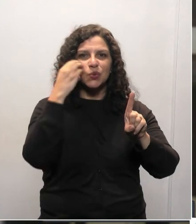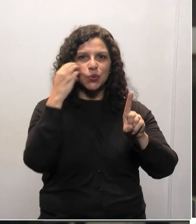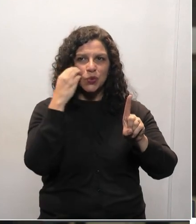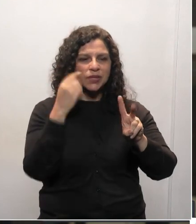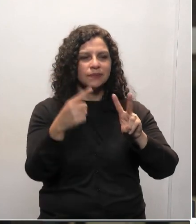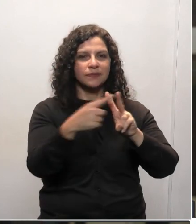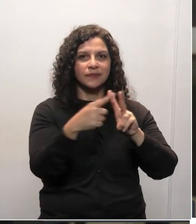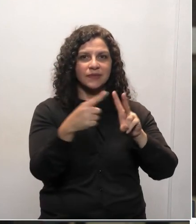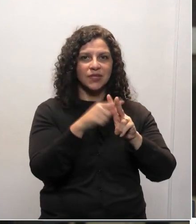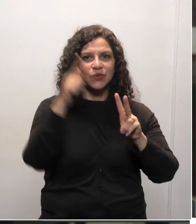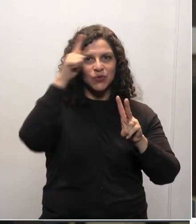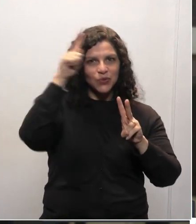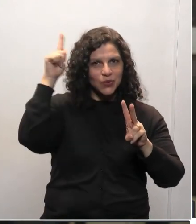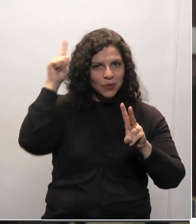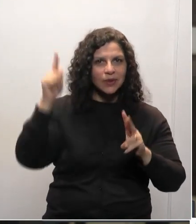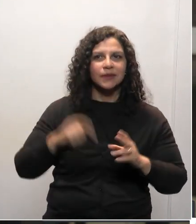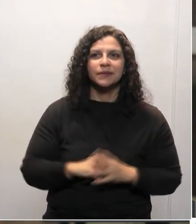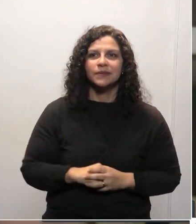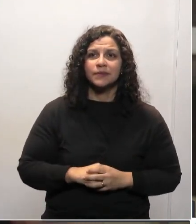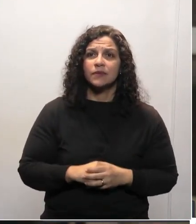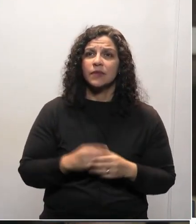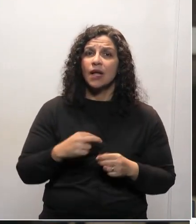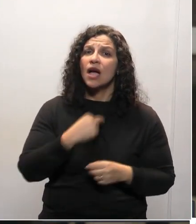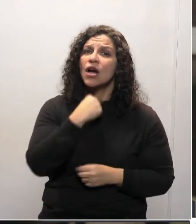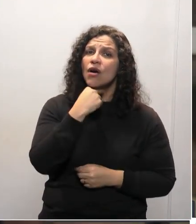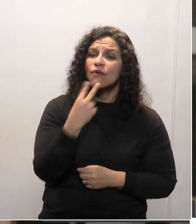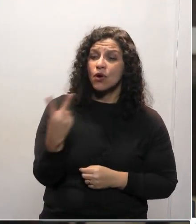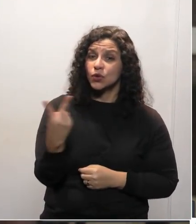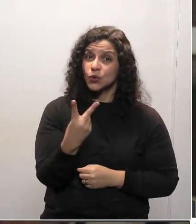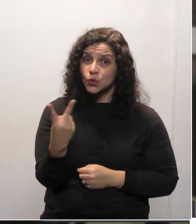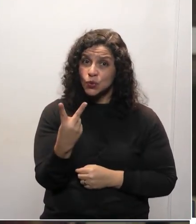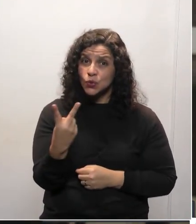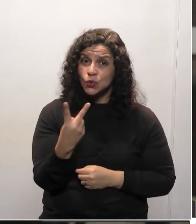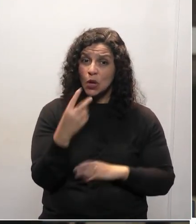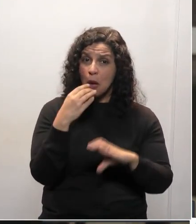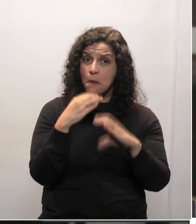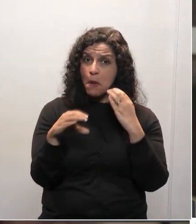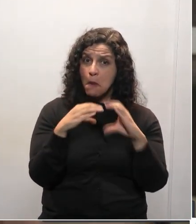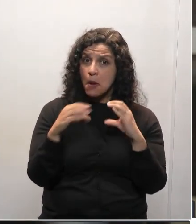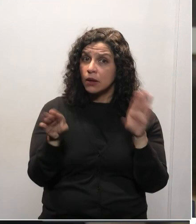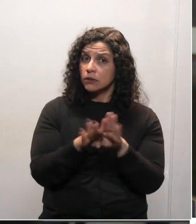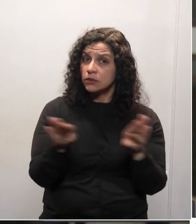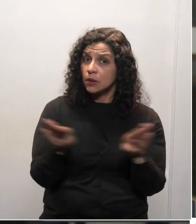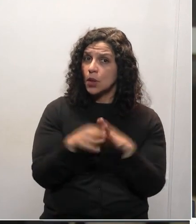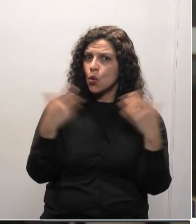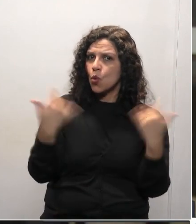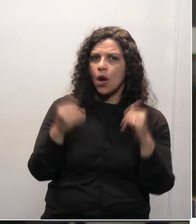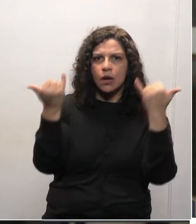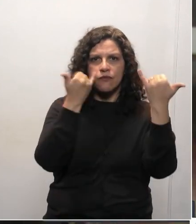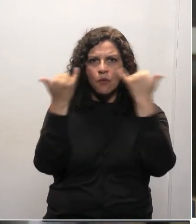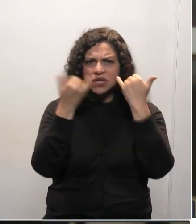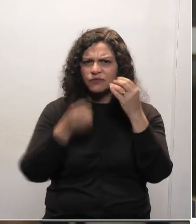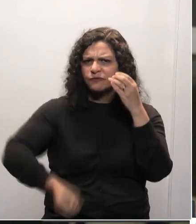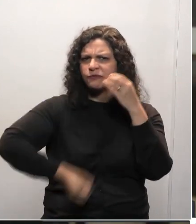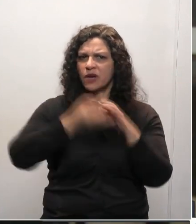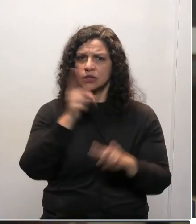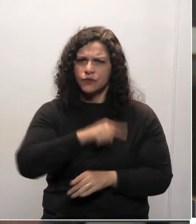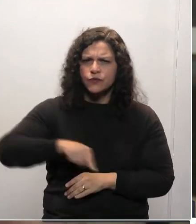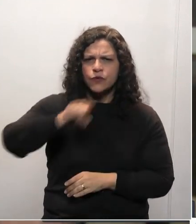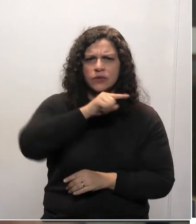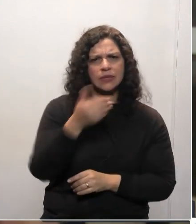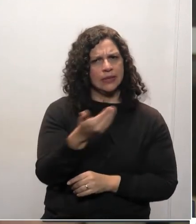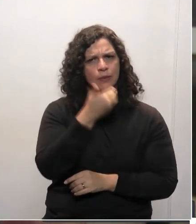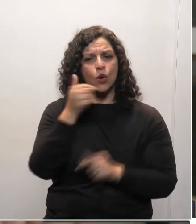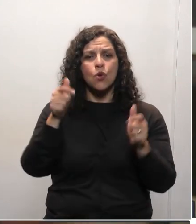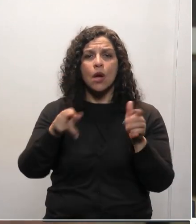e o Gilberto Ribeiro. As vozes desses dois comunicadores trouxeram muitas notícias, que eu tenho certeza que a